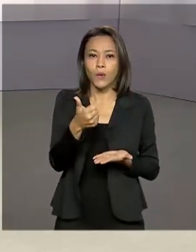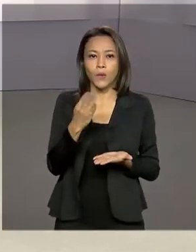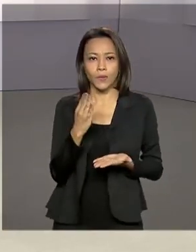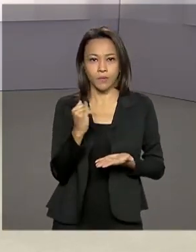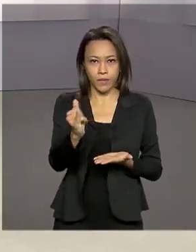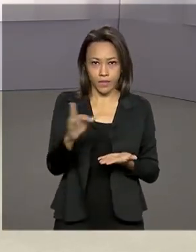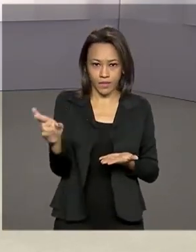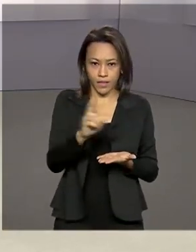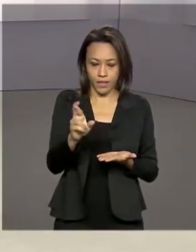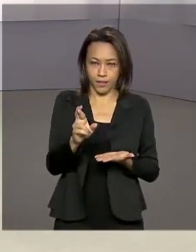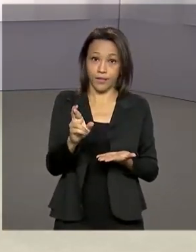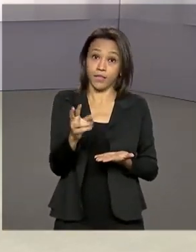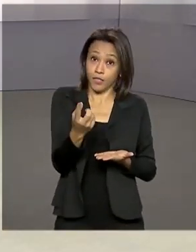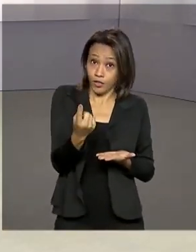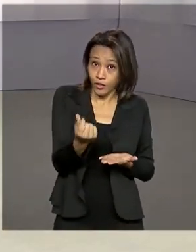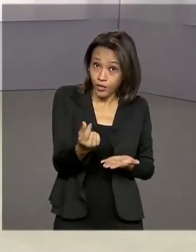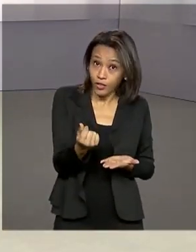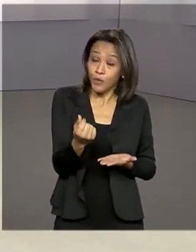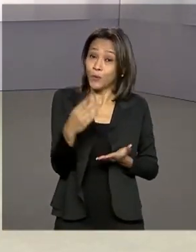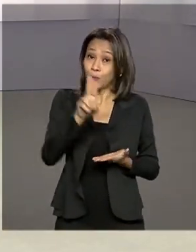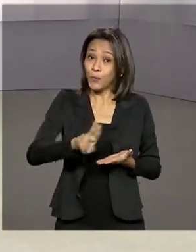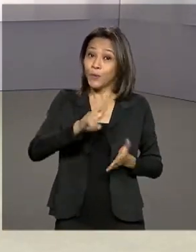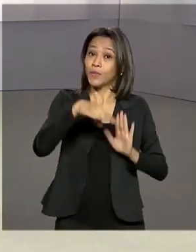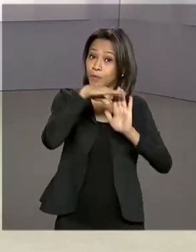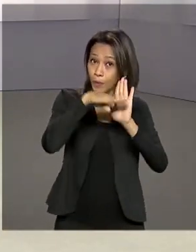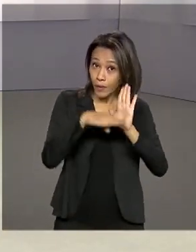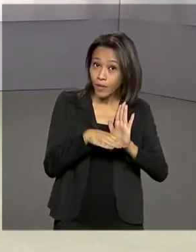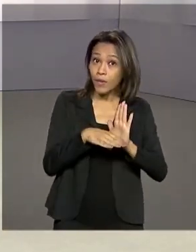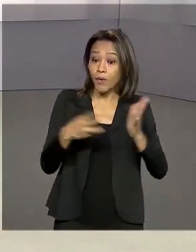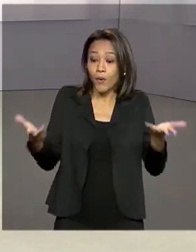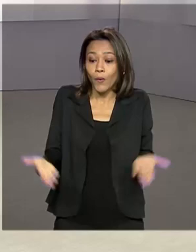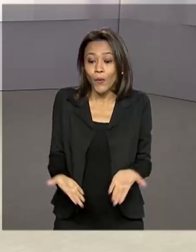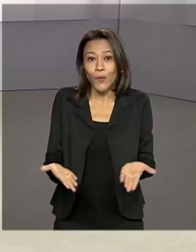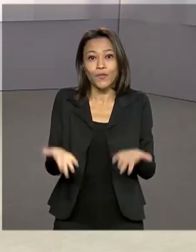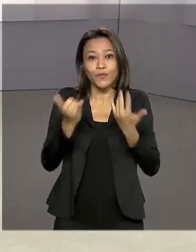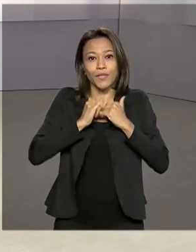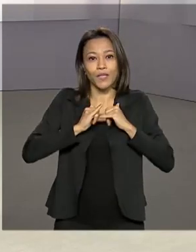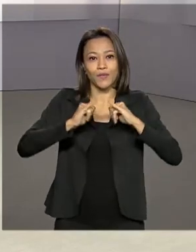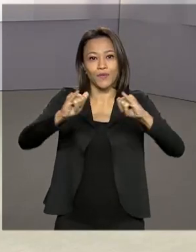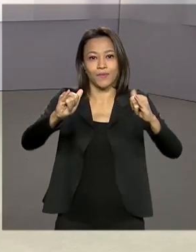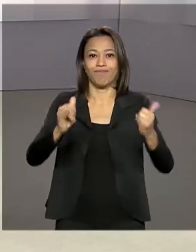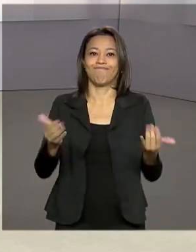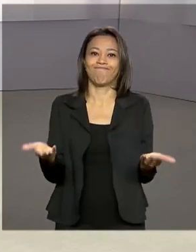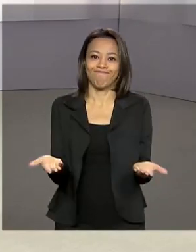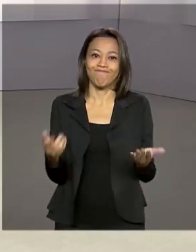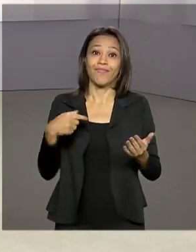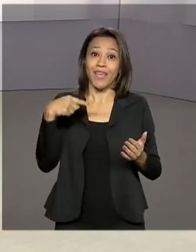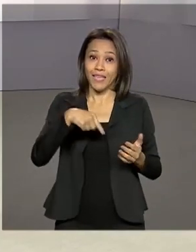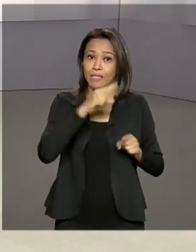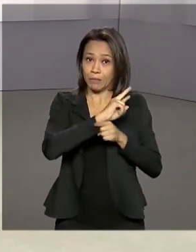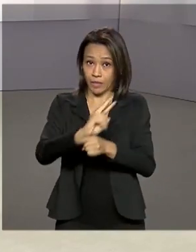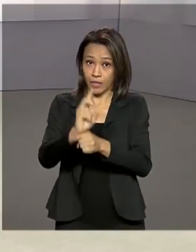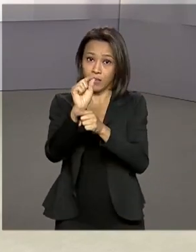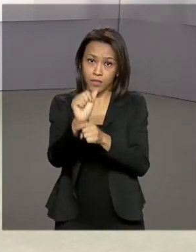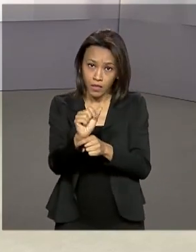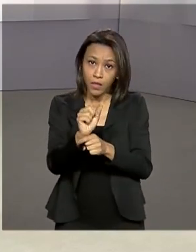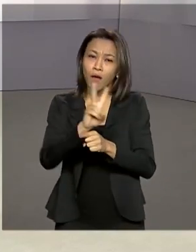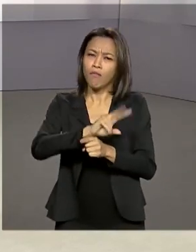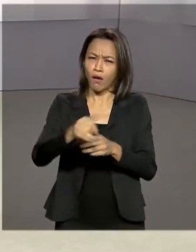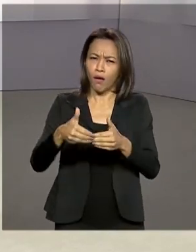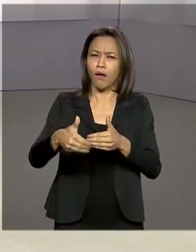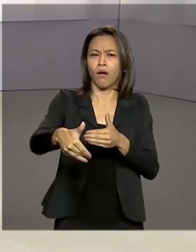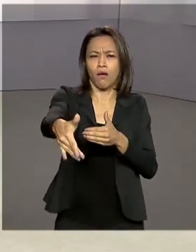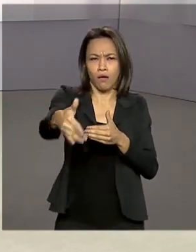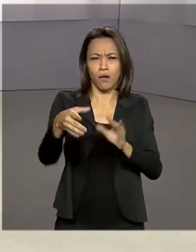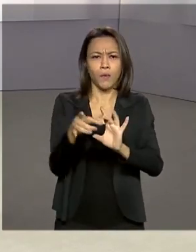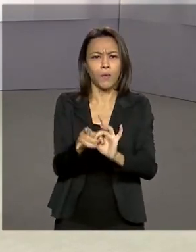em crédito por meio do Pronamp. A decisão saiu hoje no Diário Oficial da União. A linha de crédito deve estar disponível para